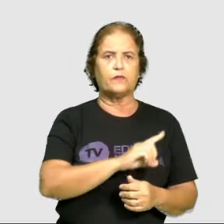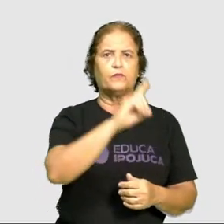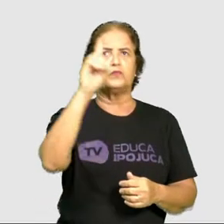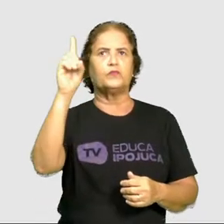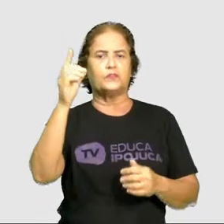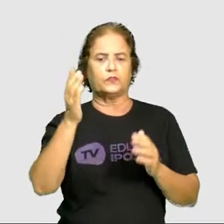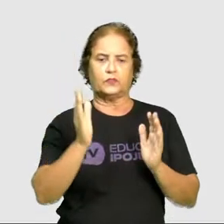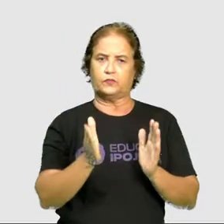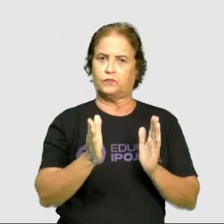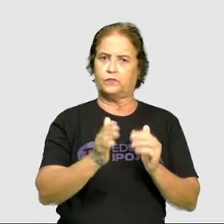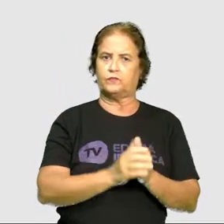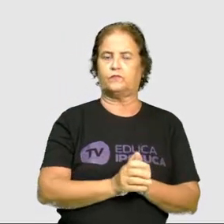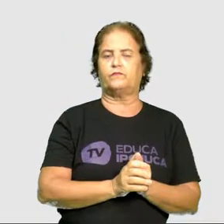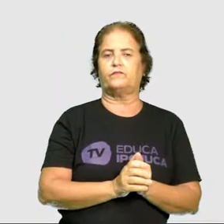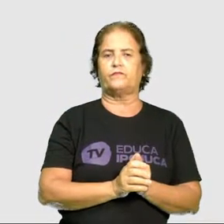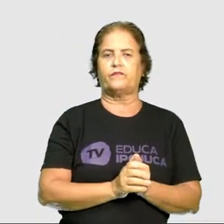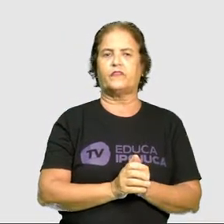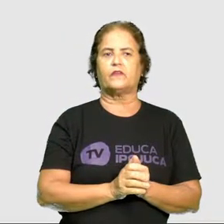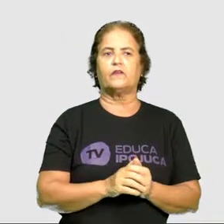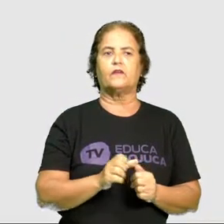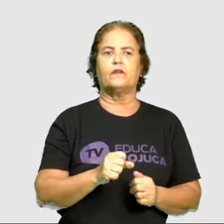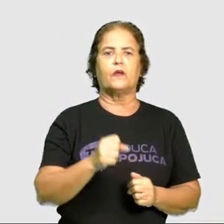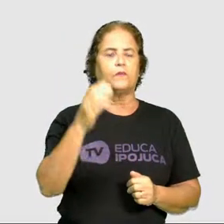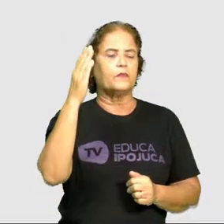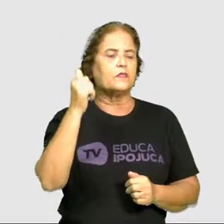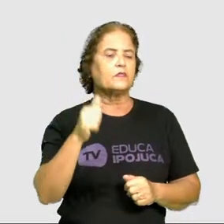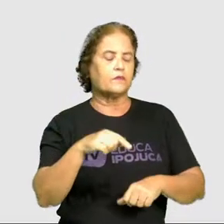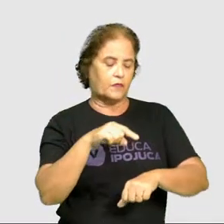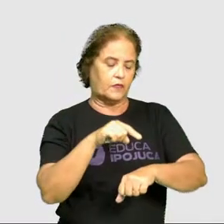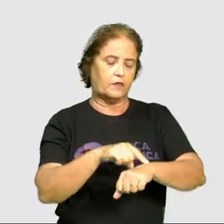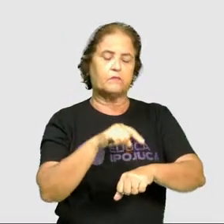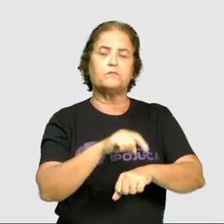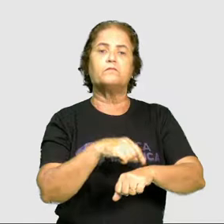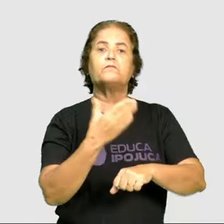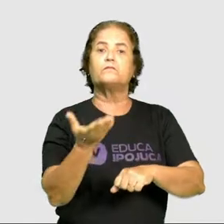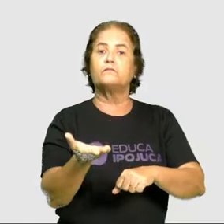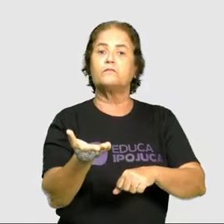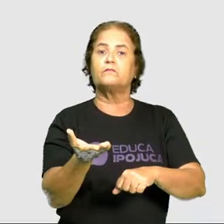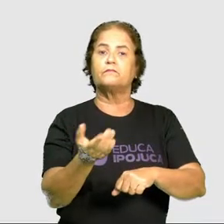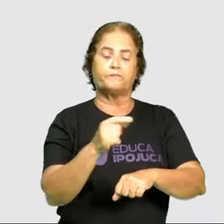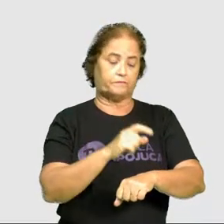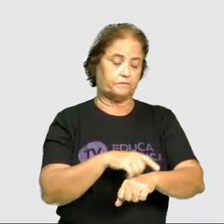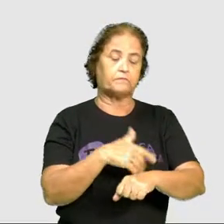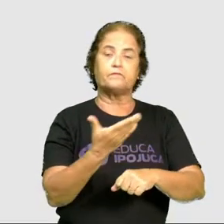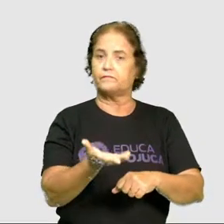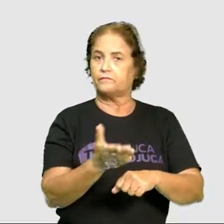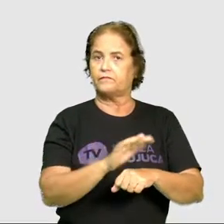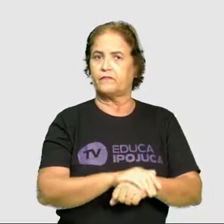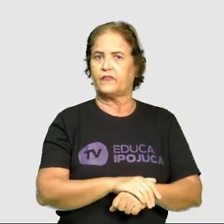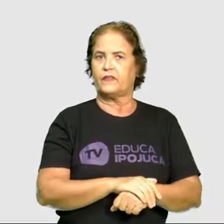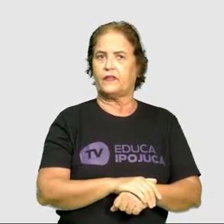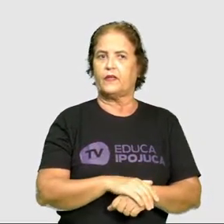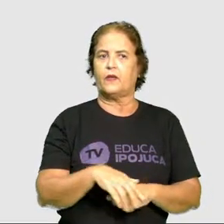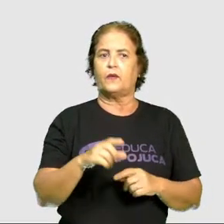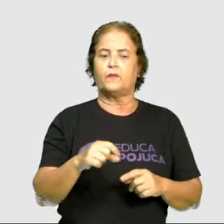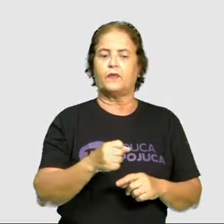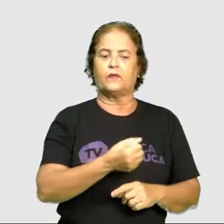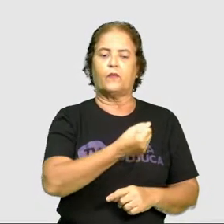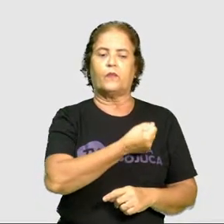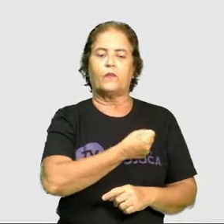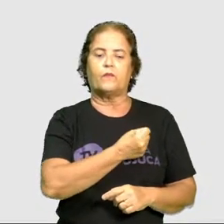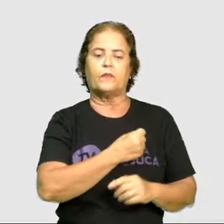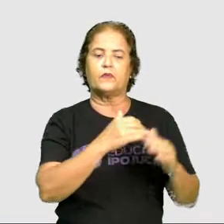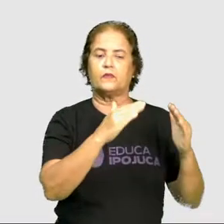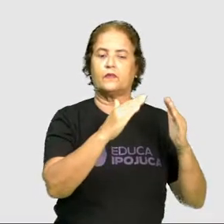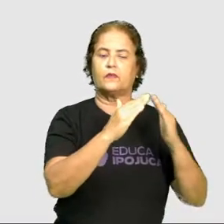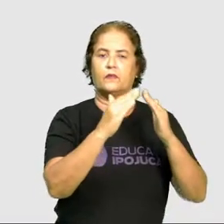para indicar as horas. Que horas poderão ser agora? Para numerar as casas, que é